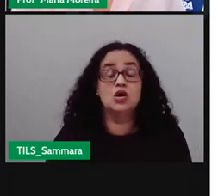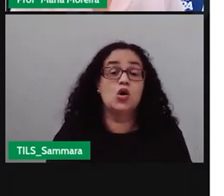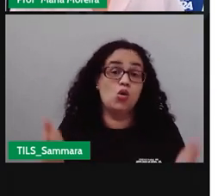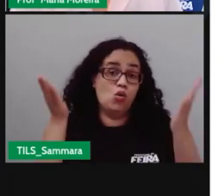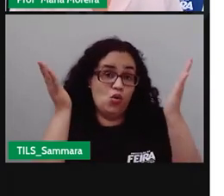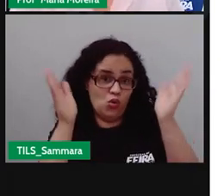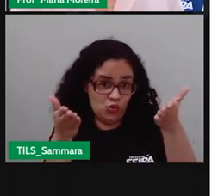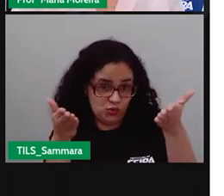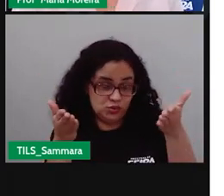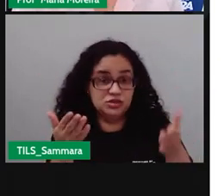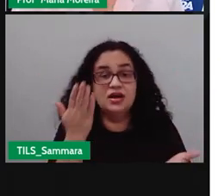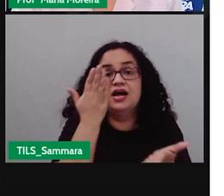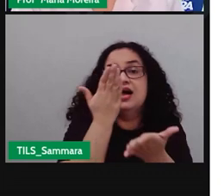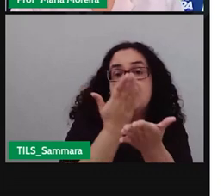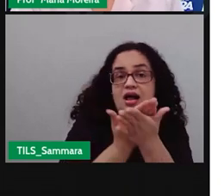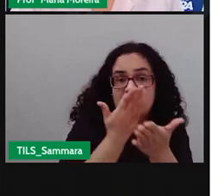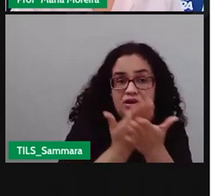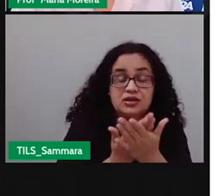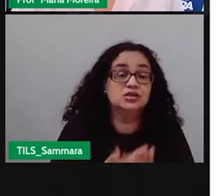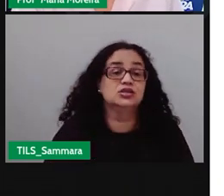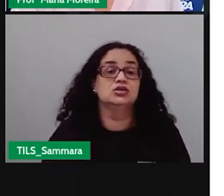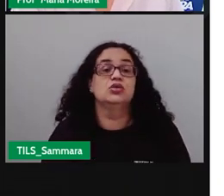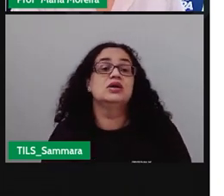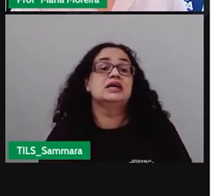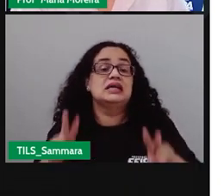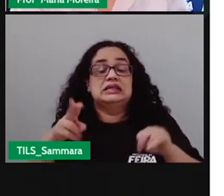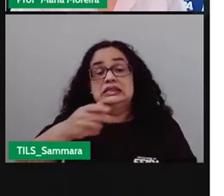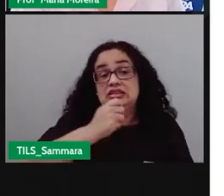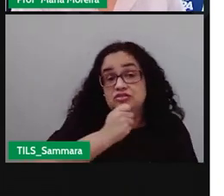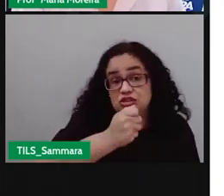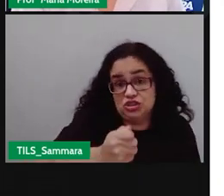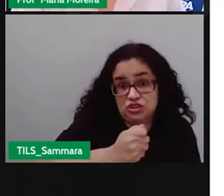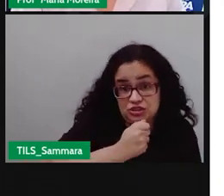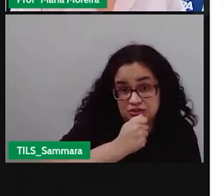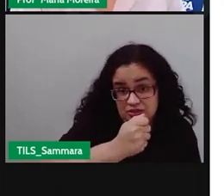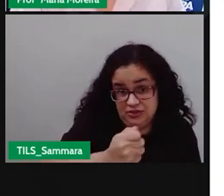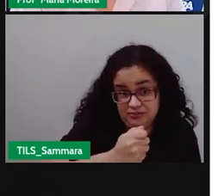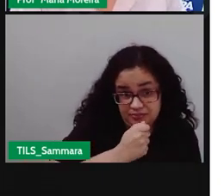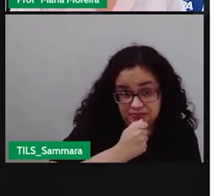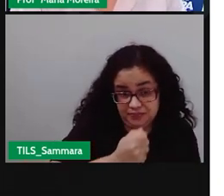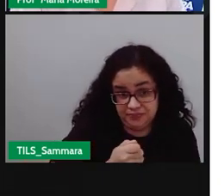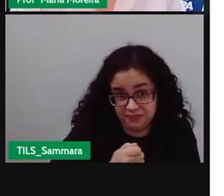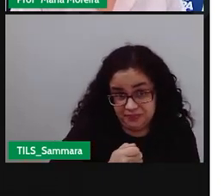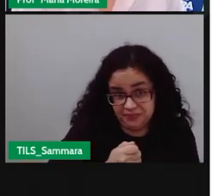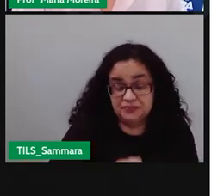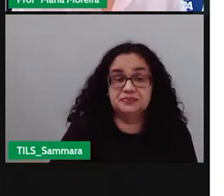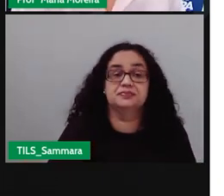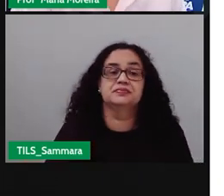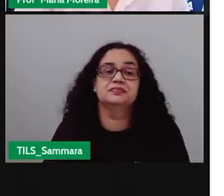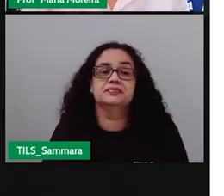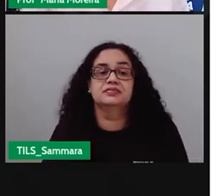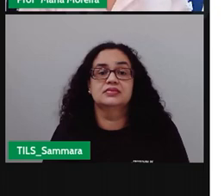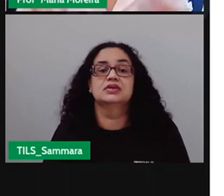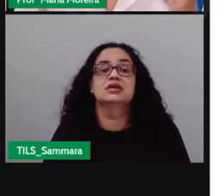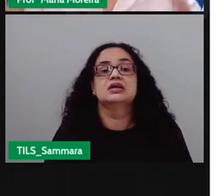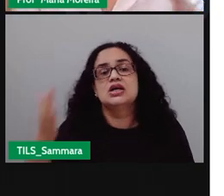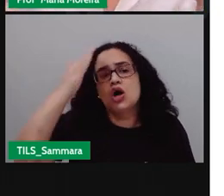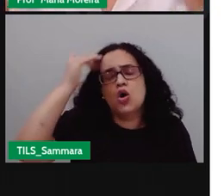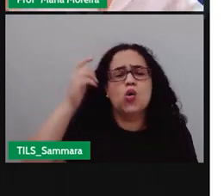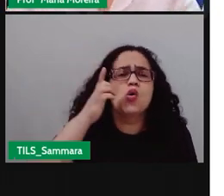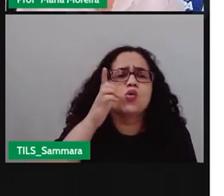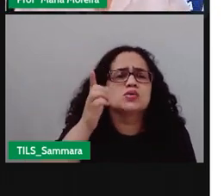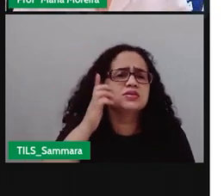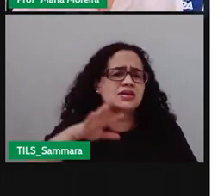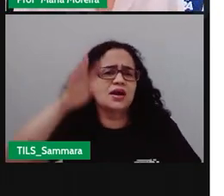Hoje, na nossa aula de hoje, estudaremos sobre a entrevista. Entrevista. Vocês conseguem